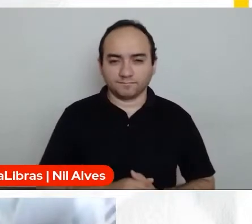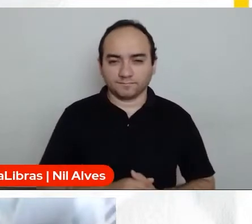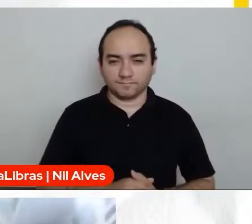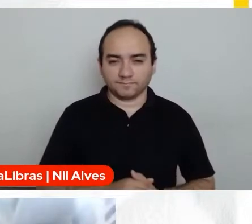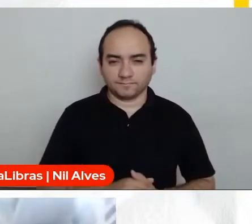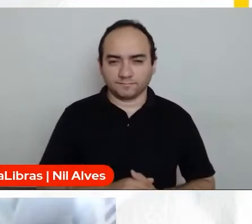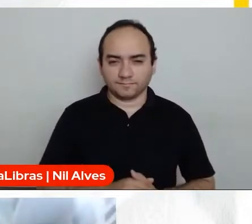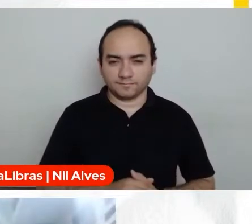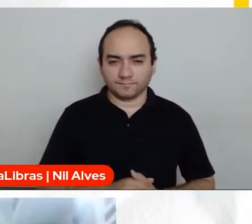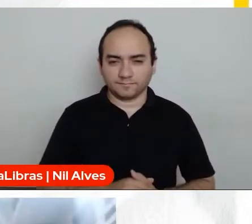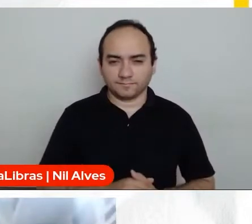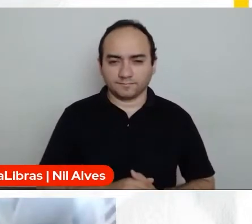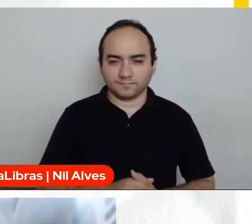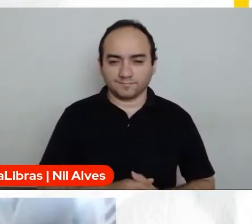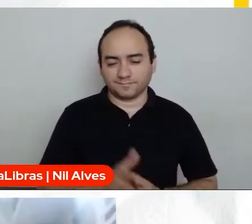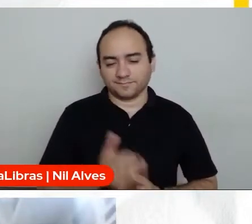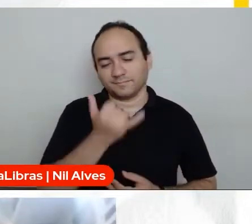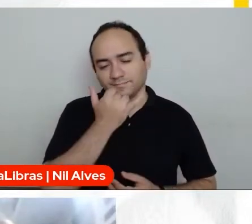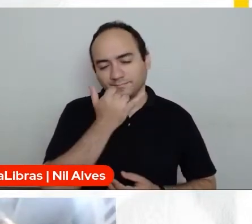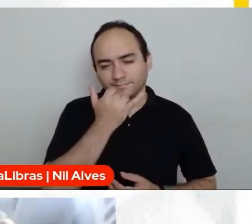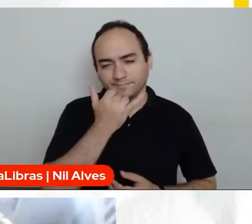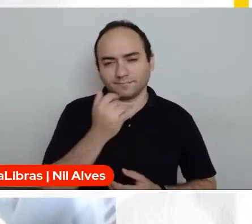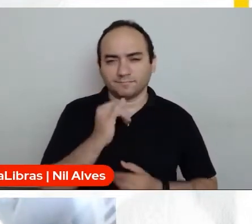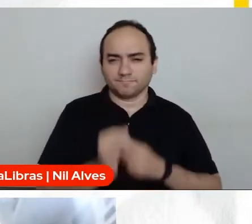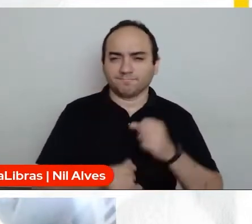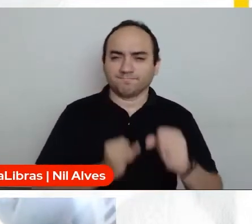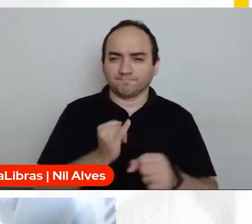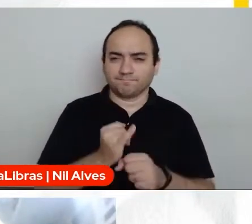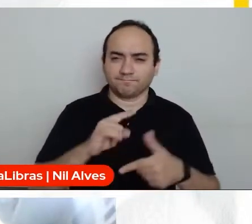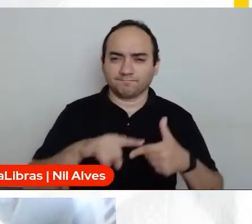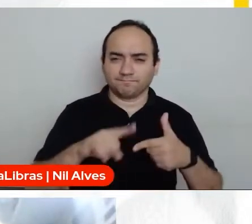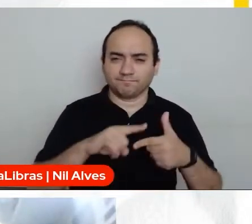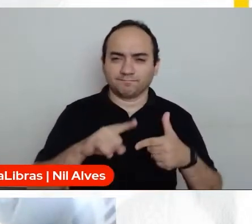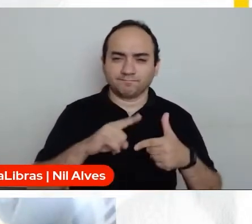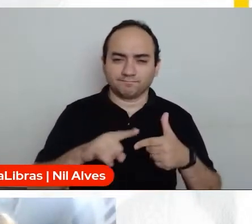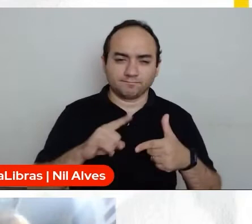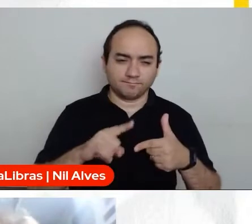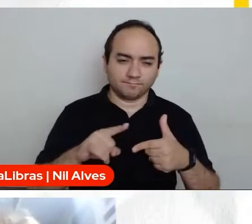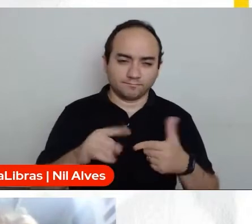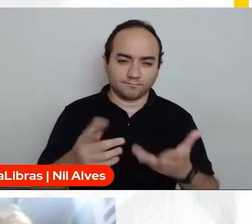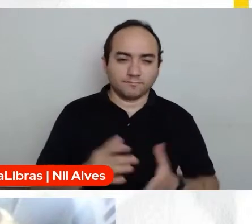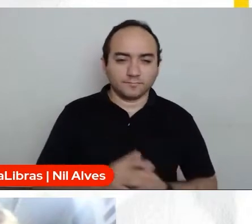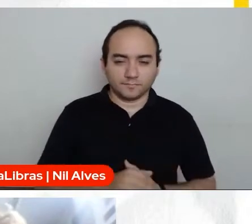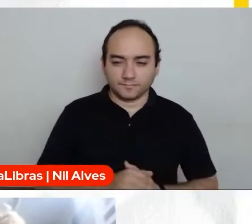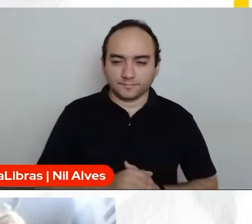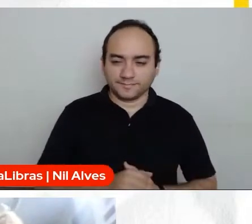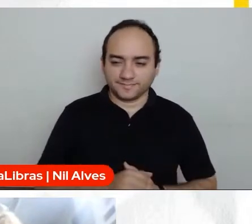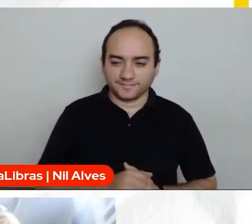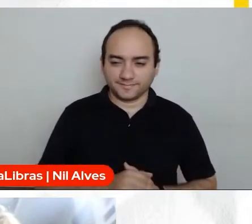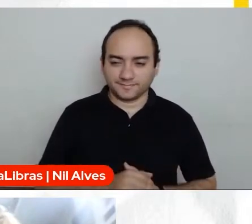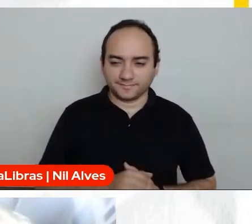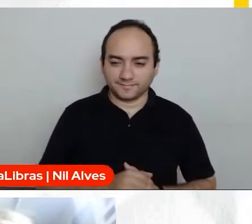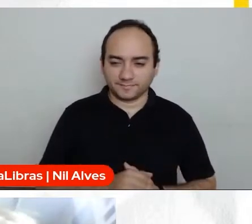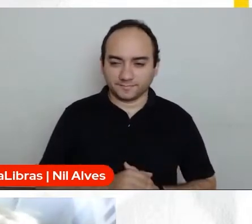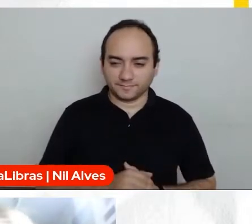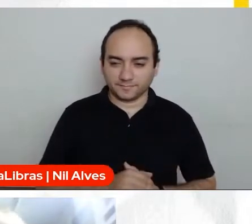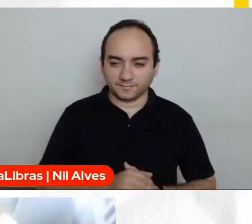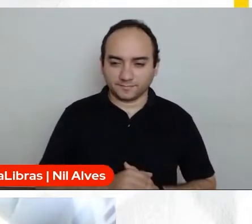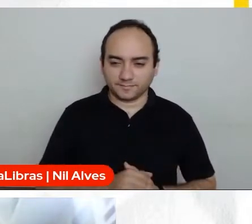Ah, desculpa. A internet está... Está forte. Com toda a sua vontade. internet toda a vontade. ajuda, às vezes. É.